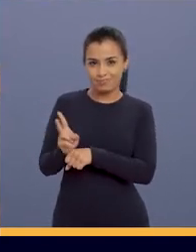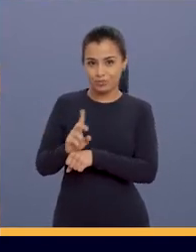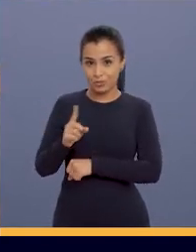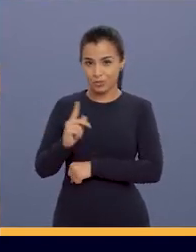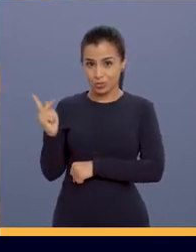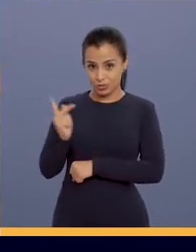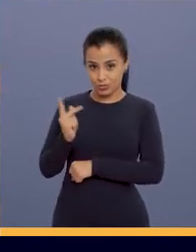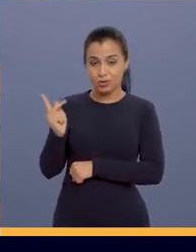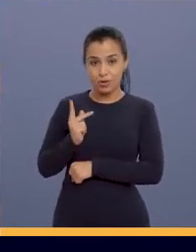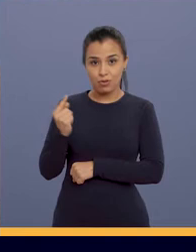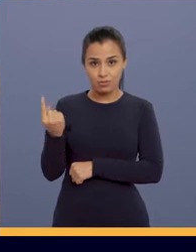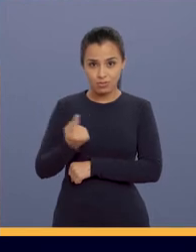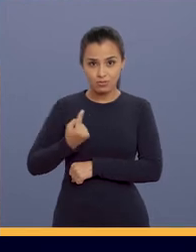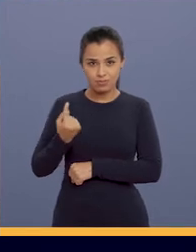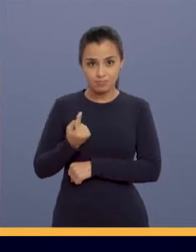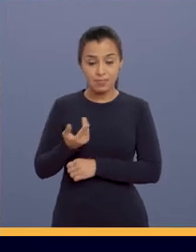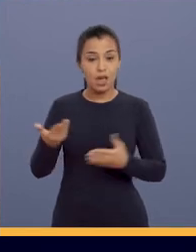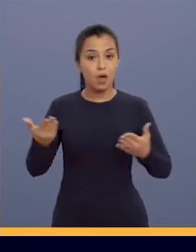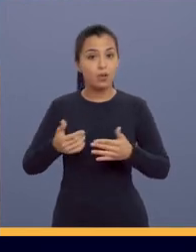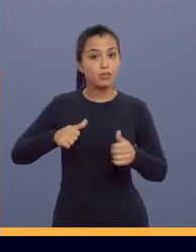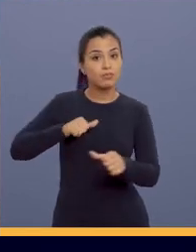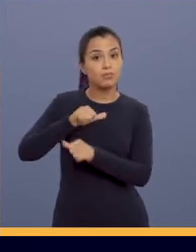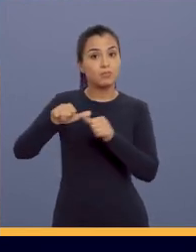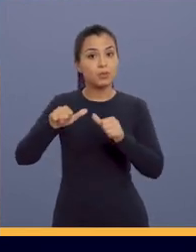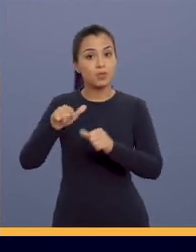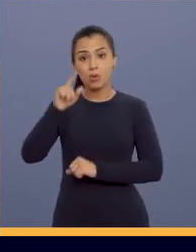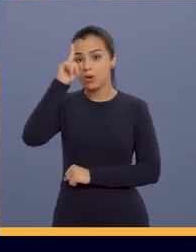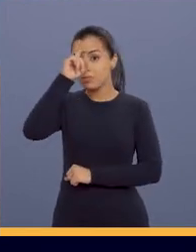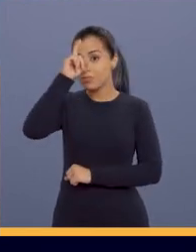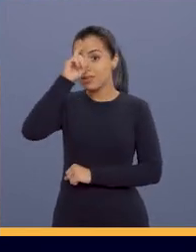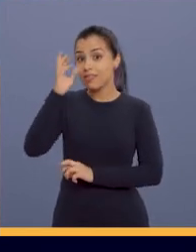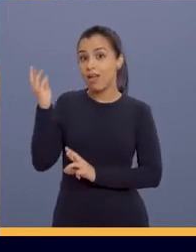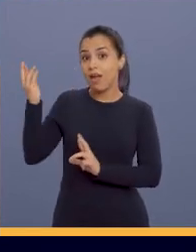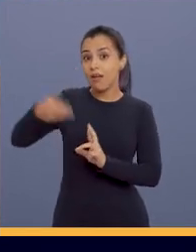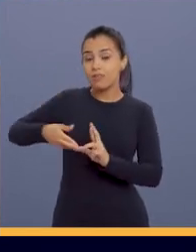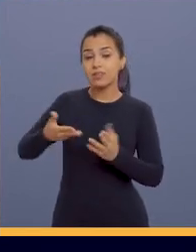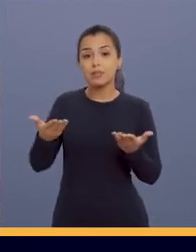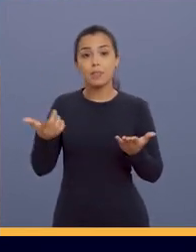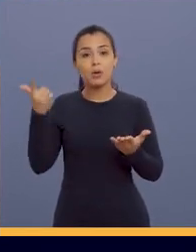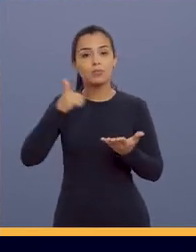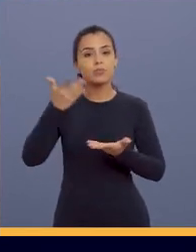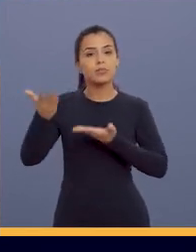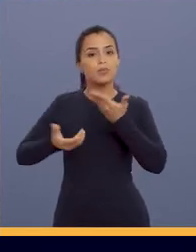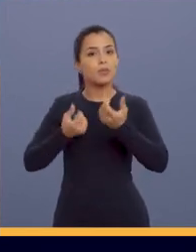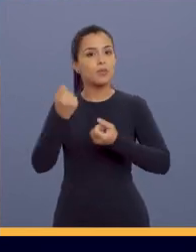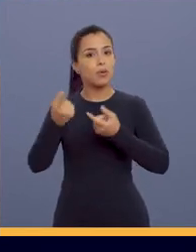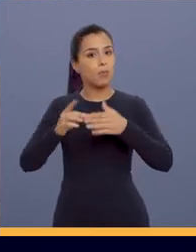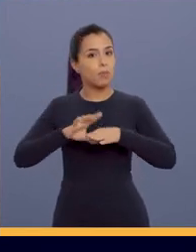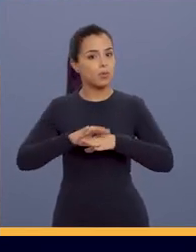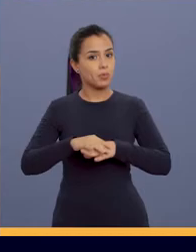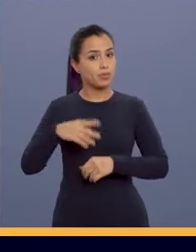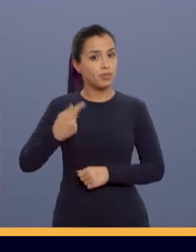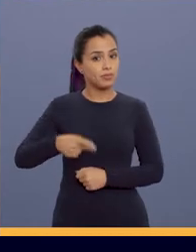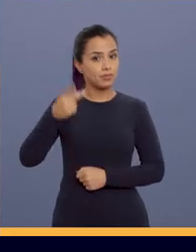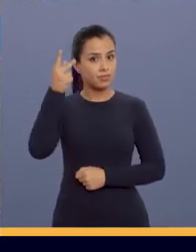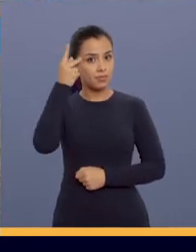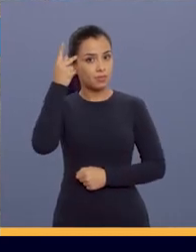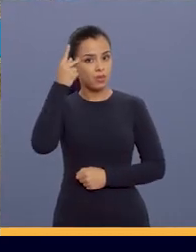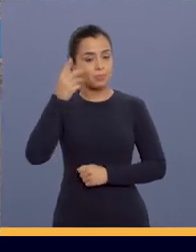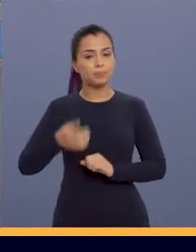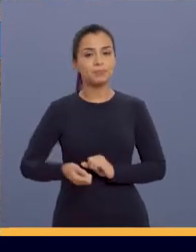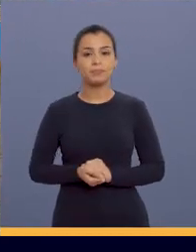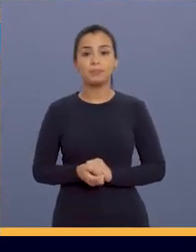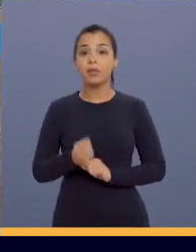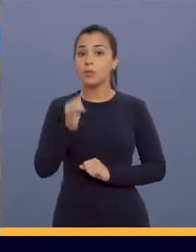estamos transformando eles em hospitais referências para poder fazer o tratamento de algumas doenças na cidade de São Paulo.